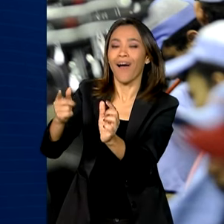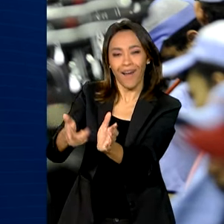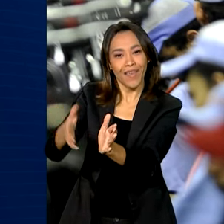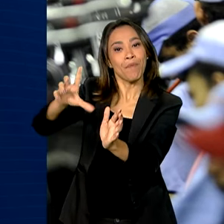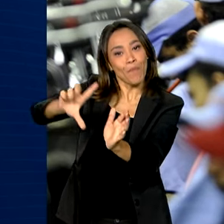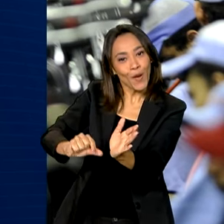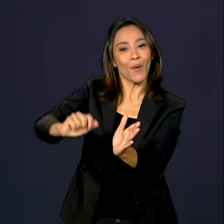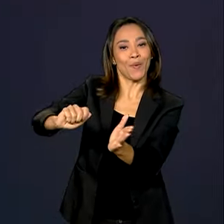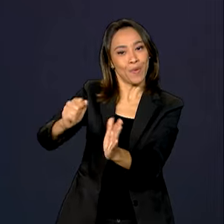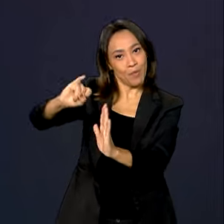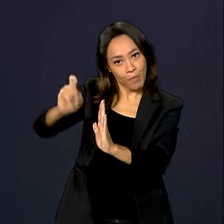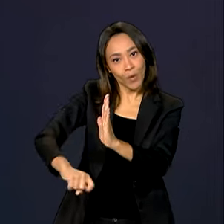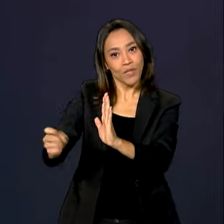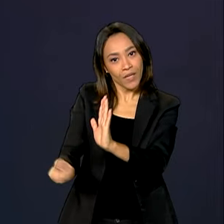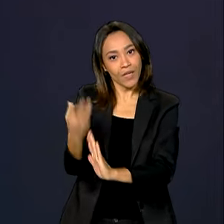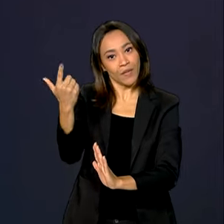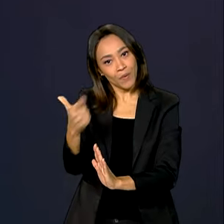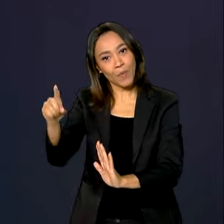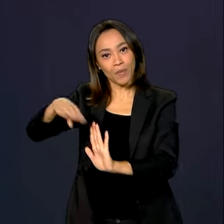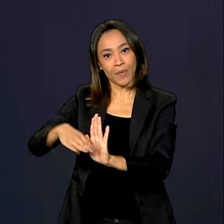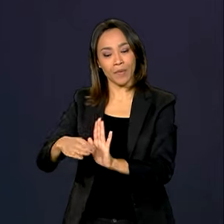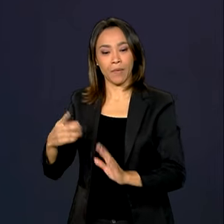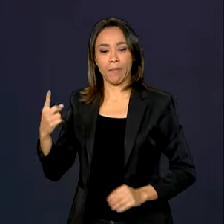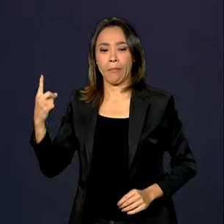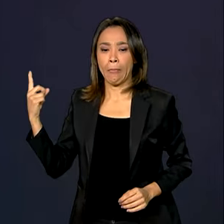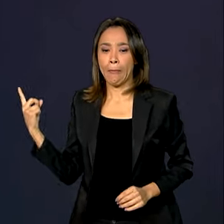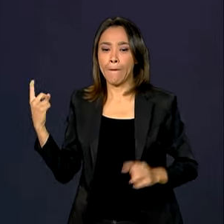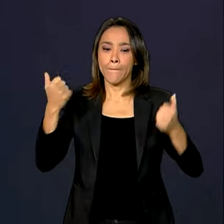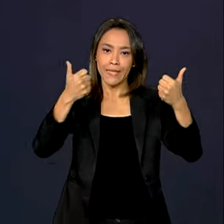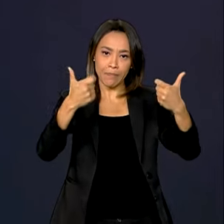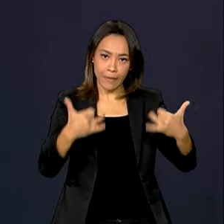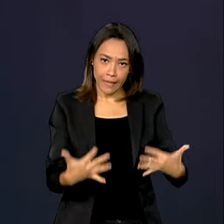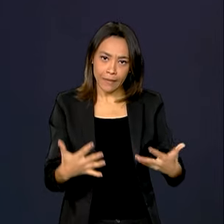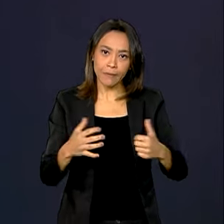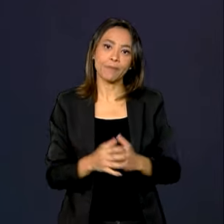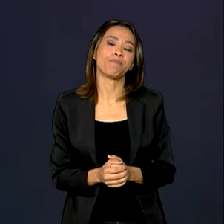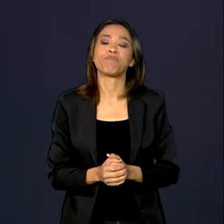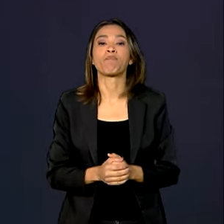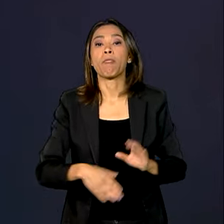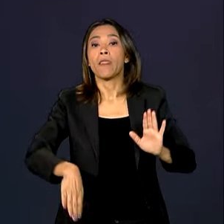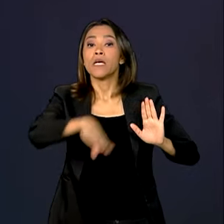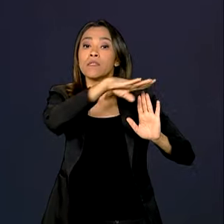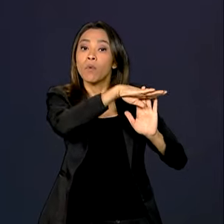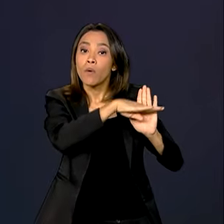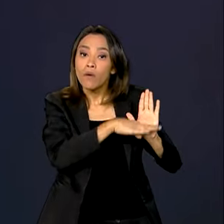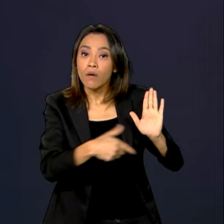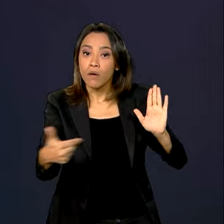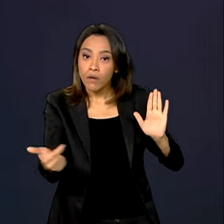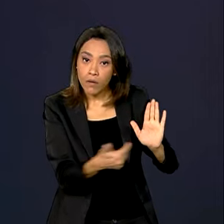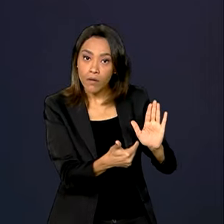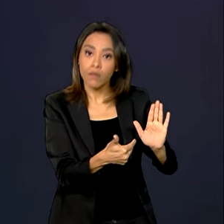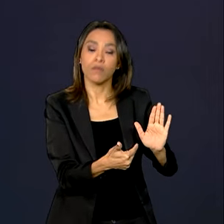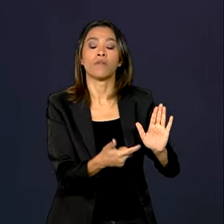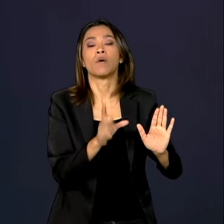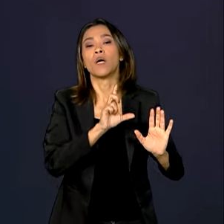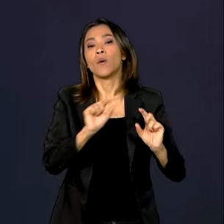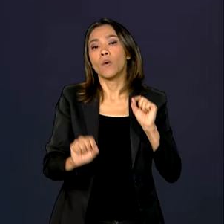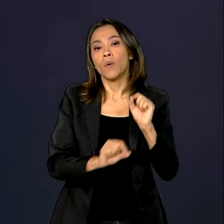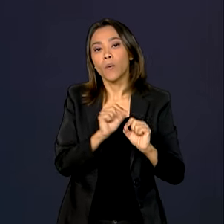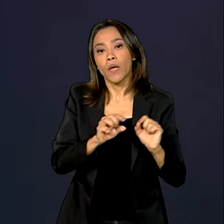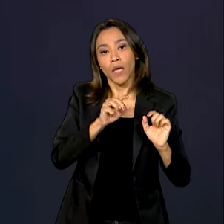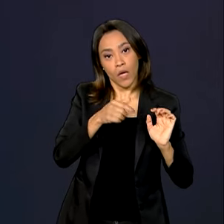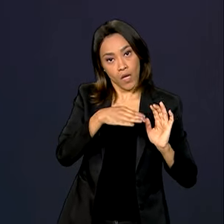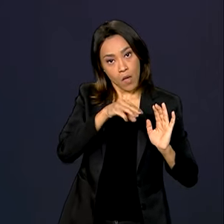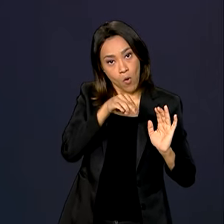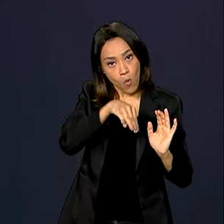IPI Verde. A mobilidade verde e com previsibilidade o MOVER